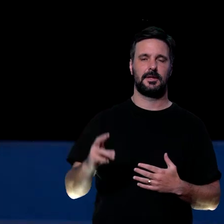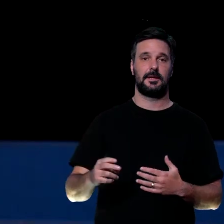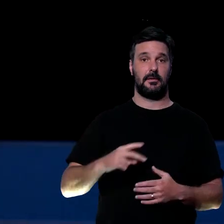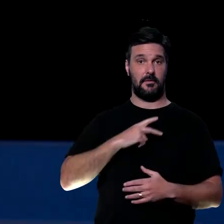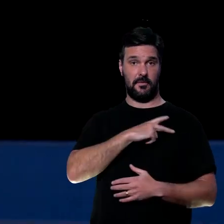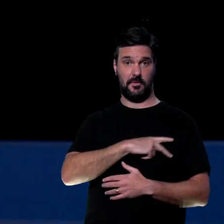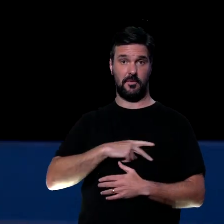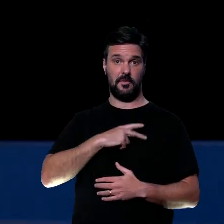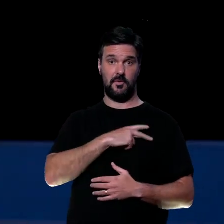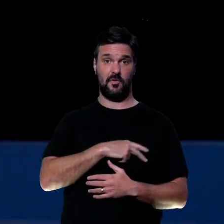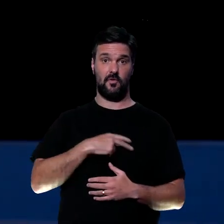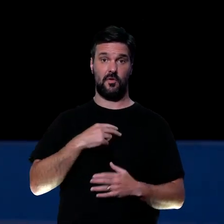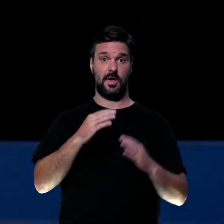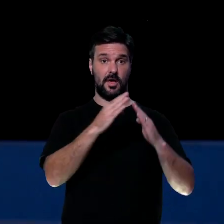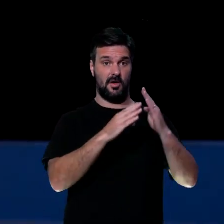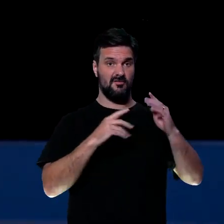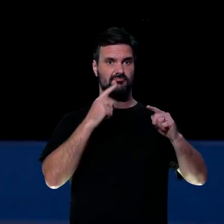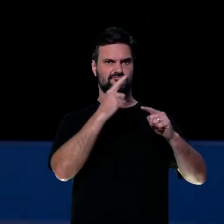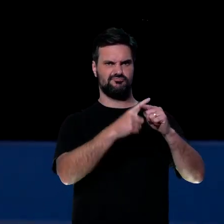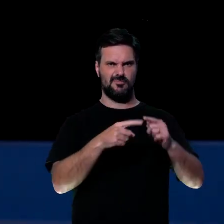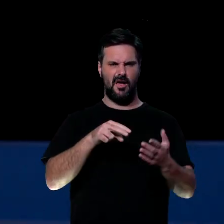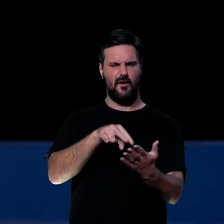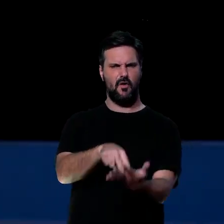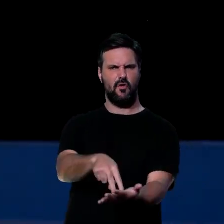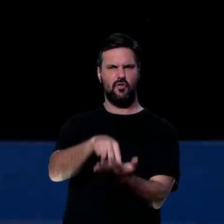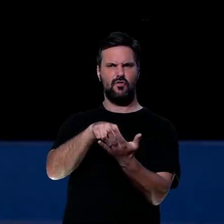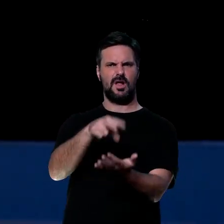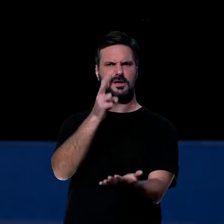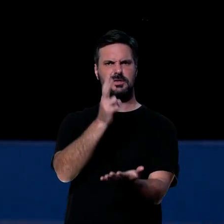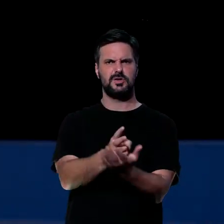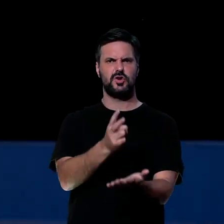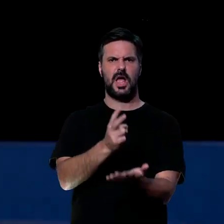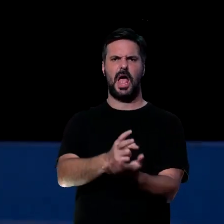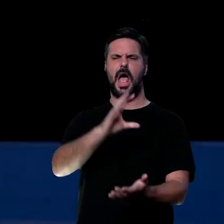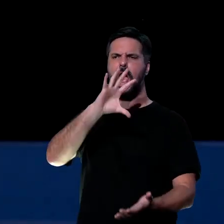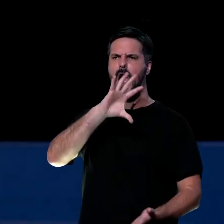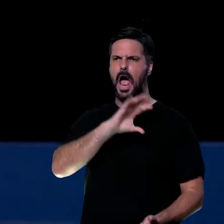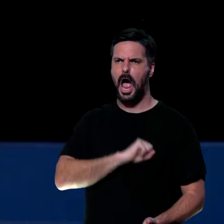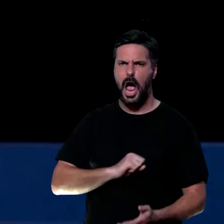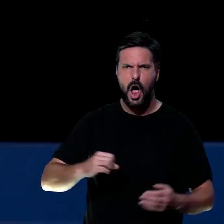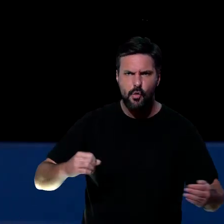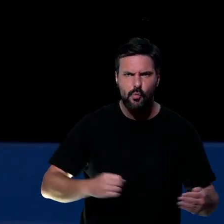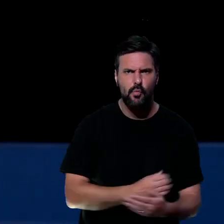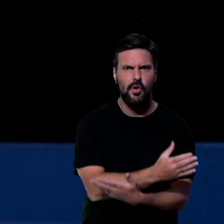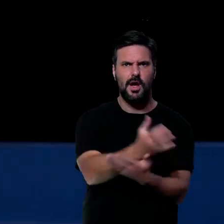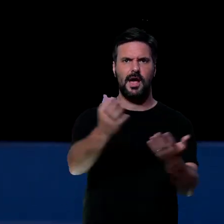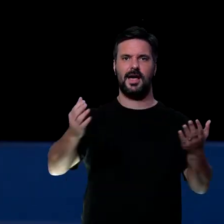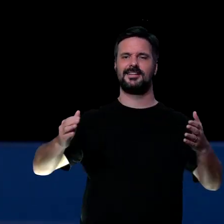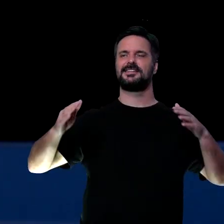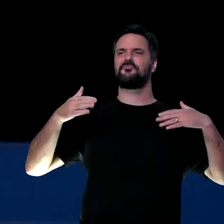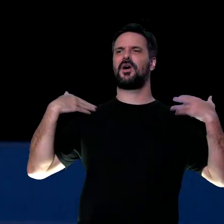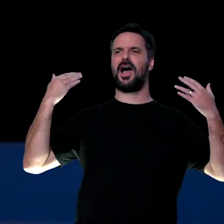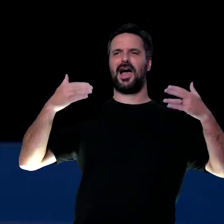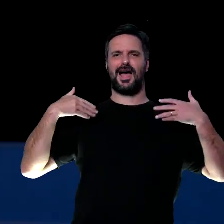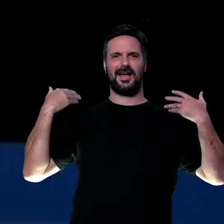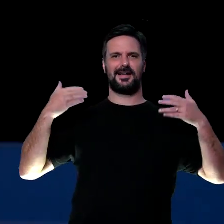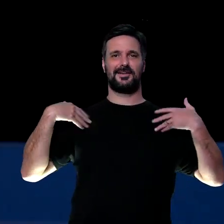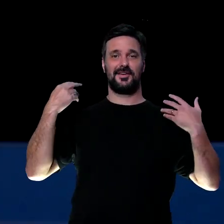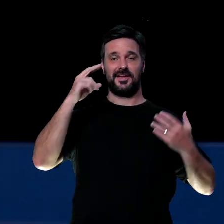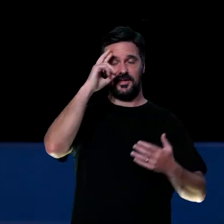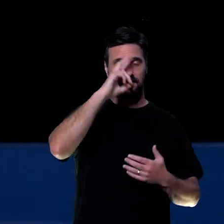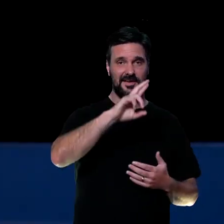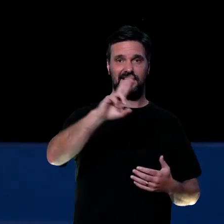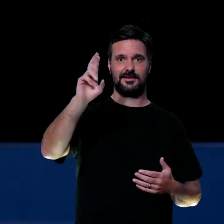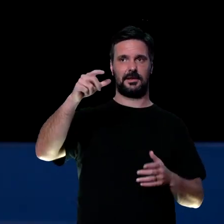Então, Paulo está falando para a sua igreja, permaneçam firmes, amando uns aos outros, se alegrando no Senhor, como ele fala antes até